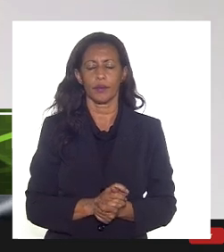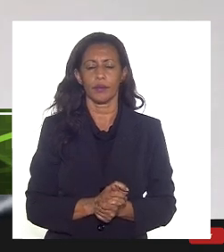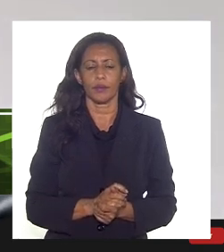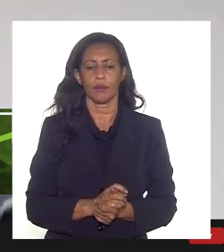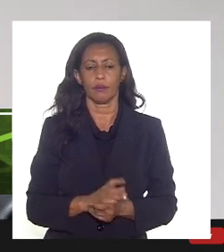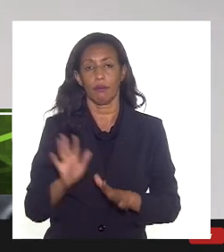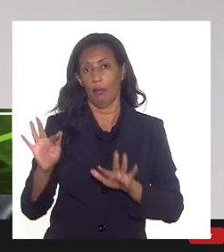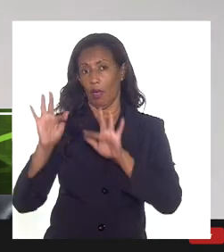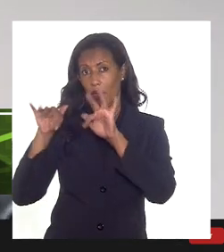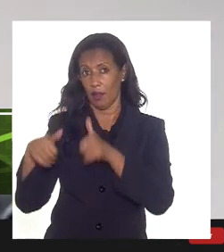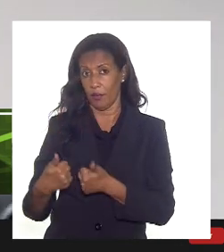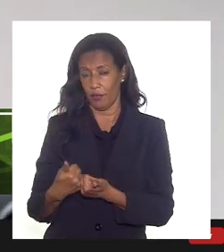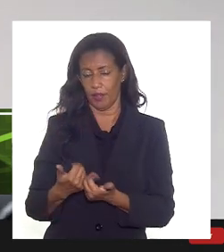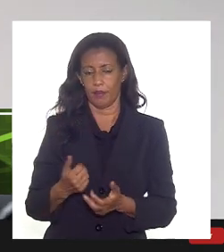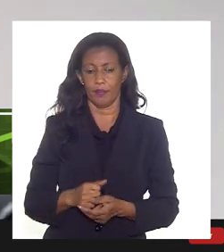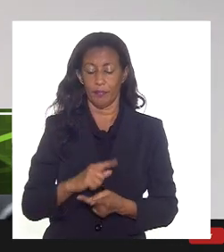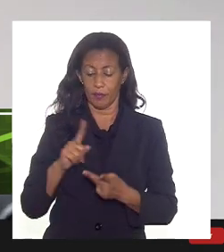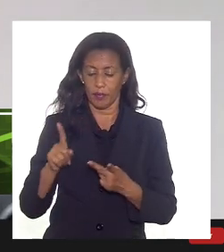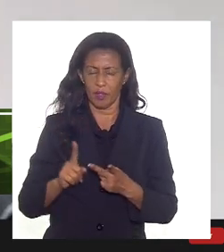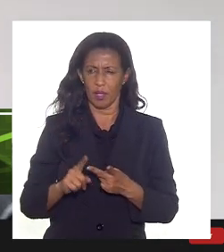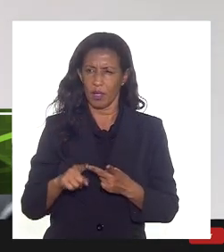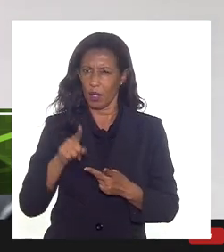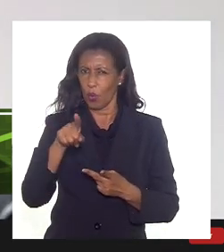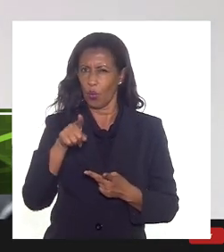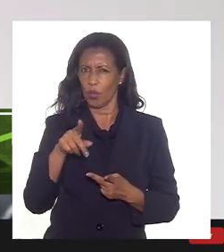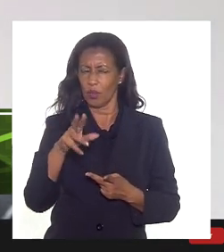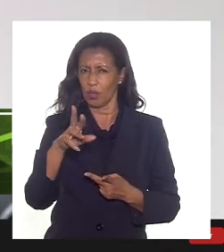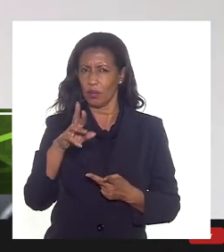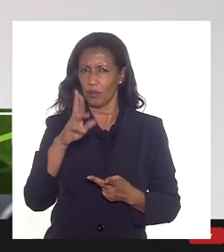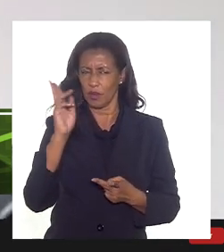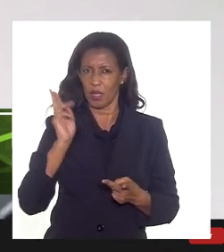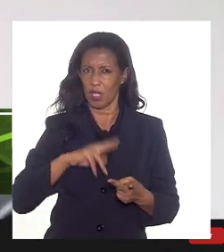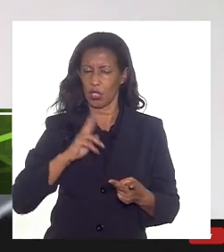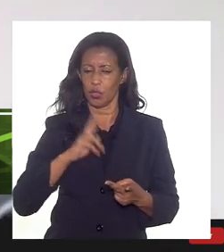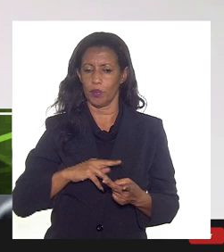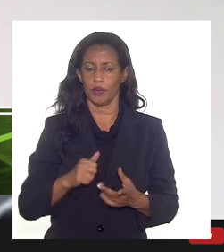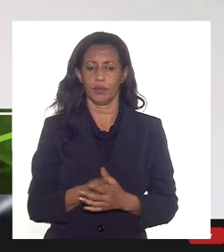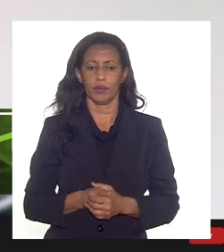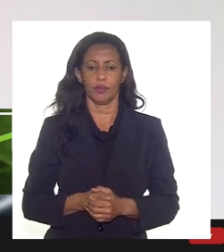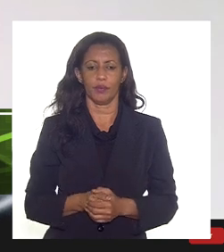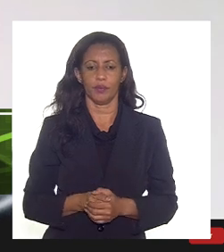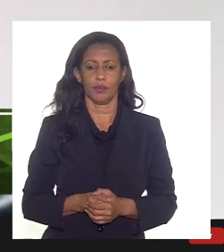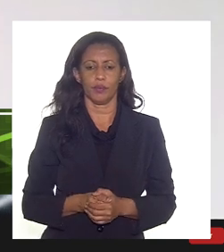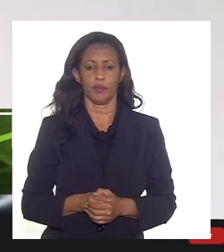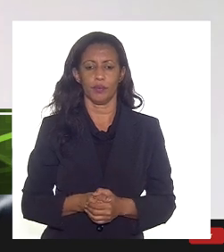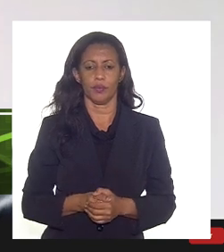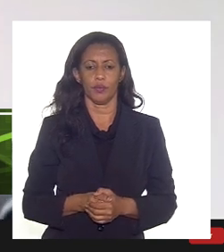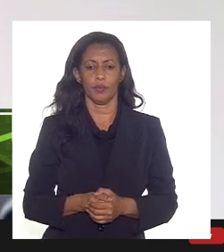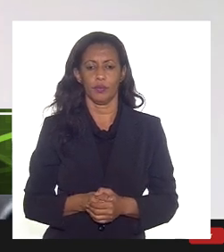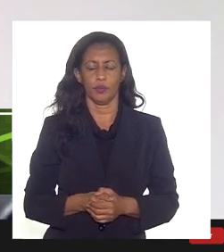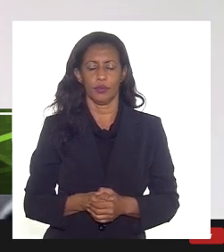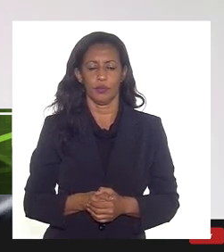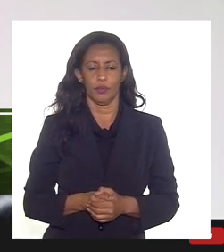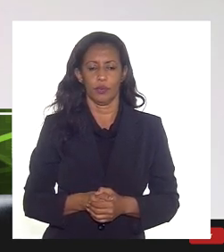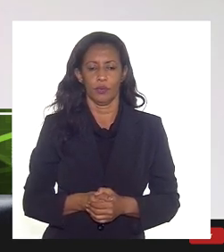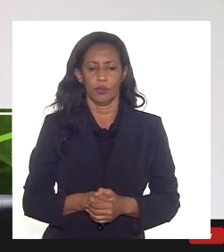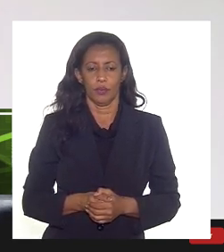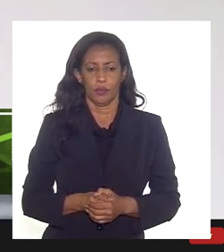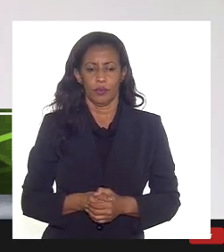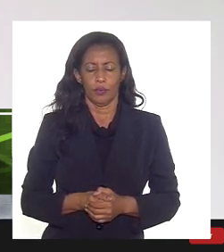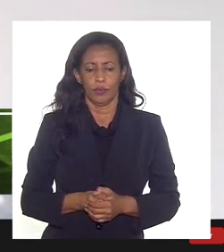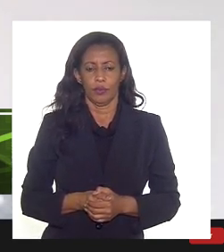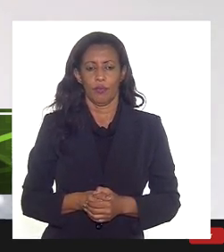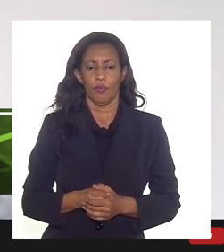enfim essa era uma parte a outra que você acabou respondendo a questão da provisão